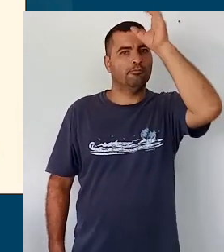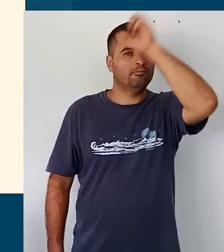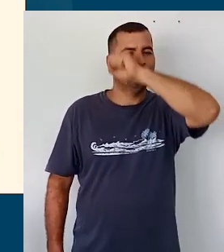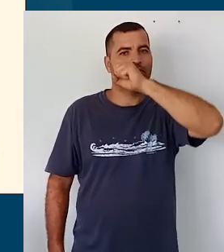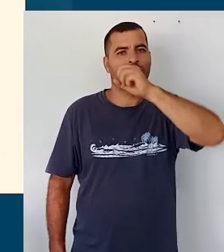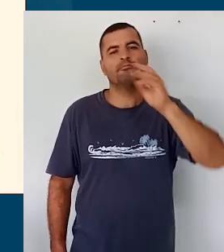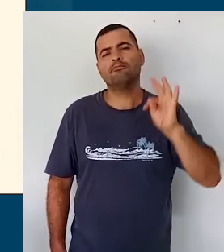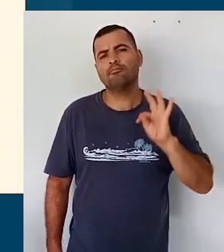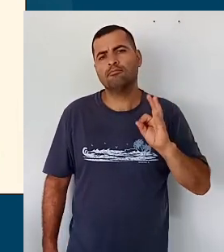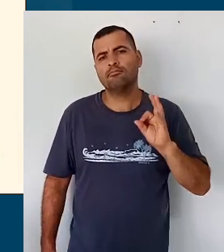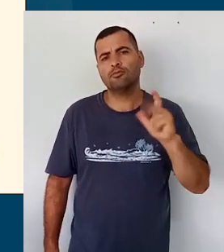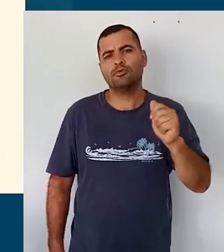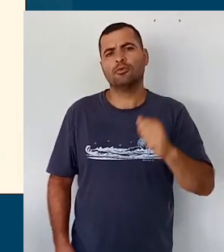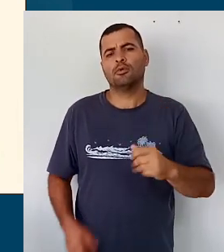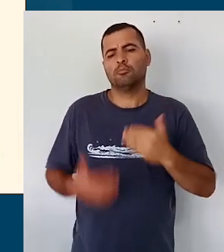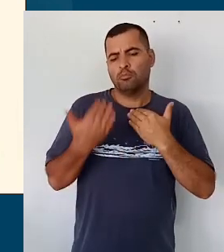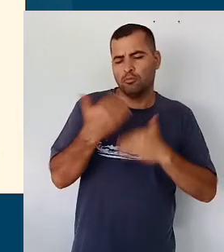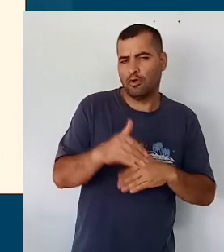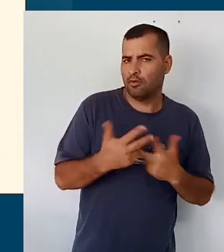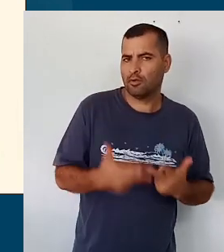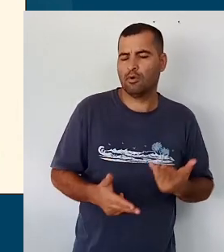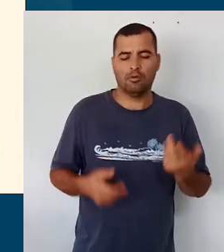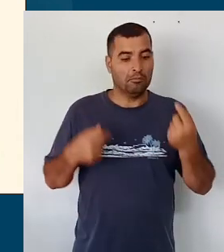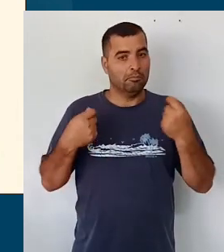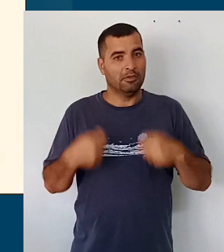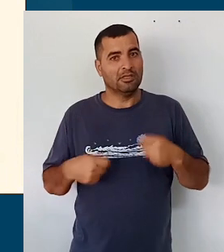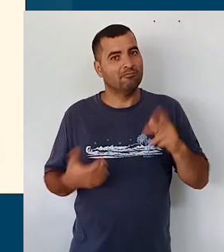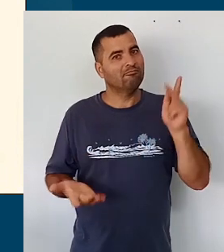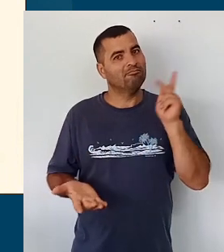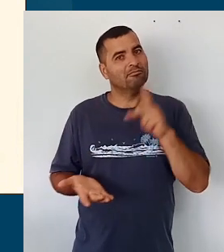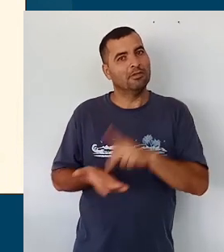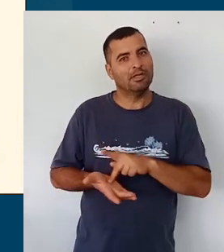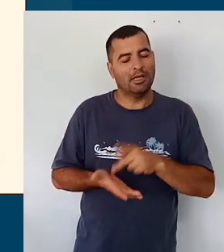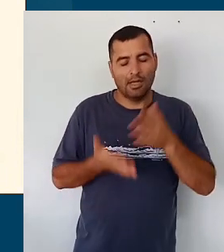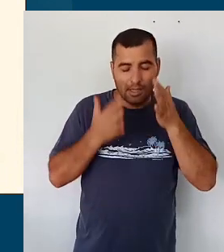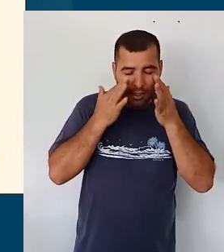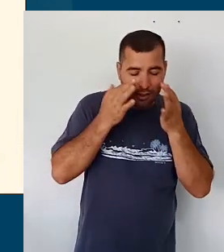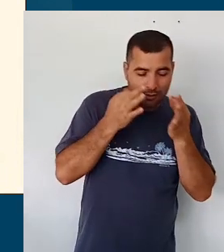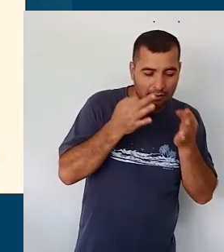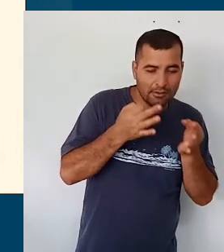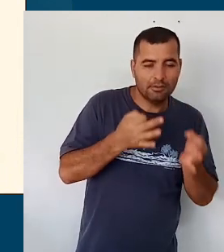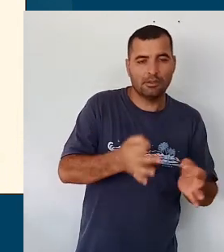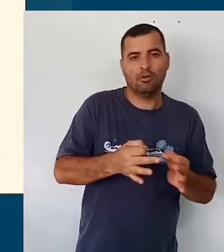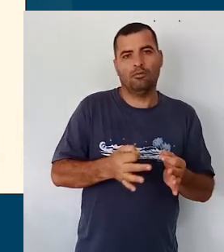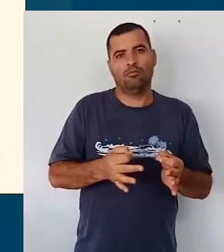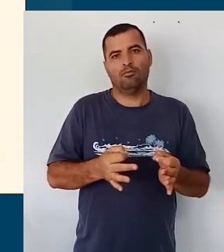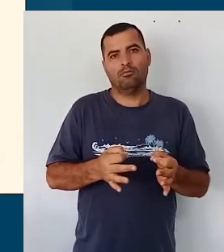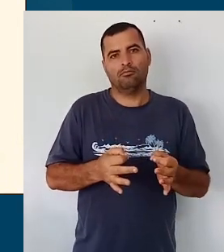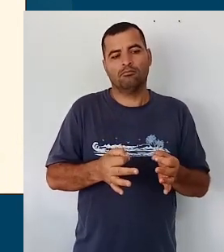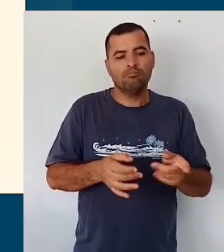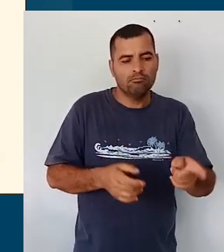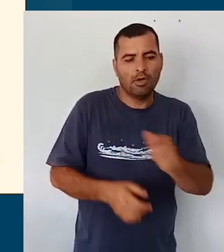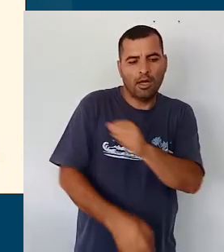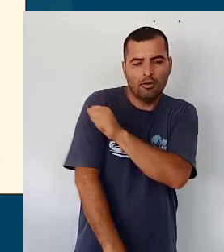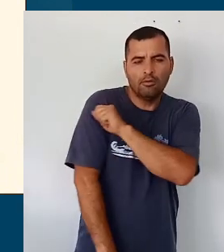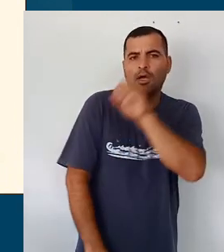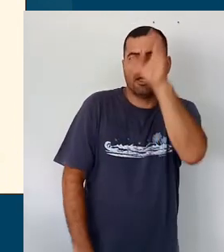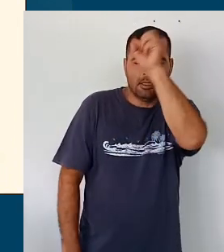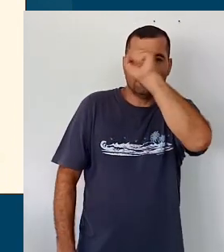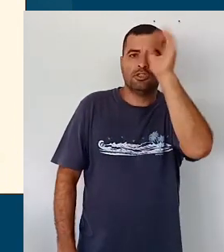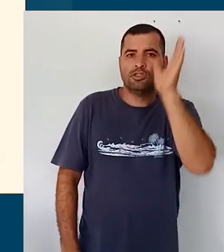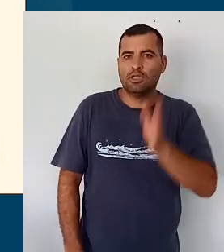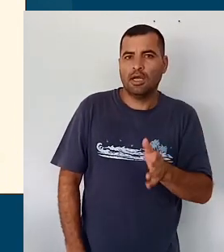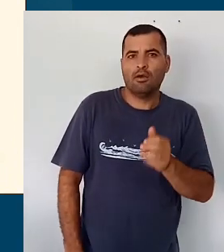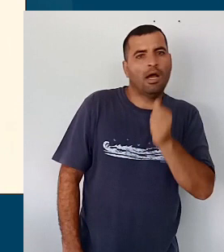as propostas avaliativas precisam ter, de fato, um olhar muito atento para aquilo que o estudante aprendeu